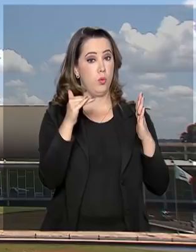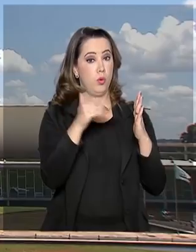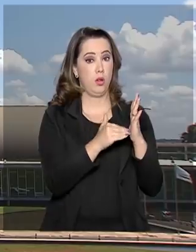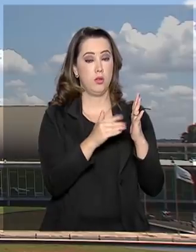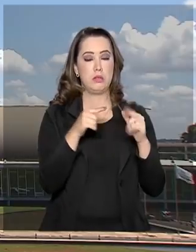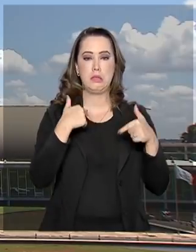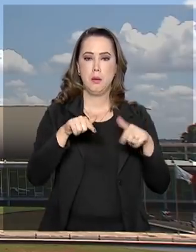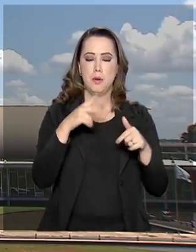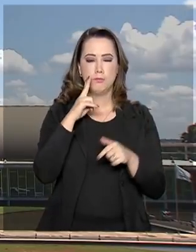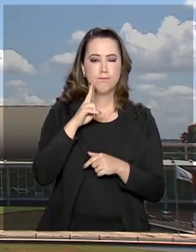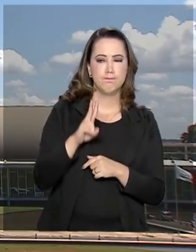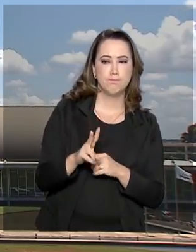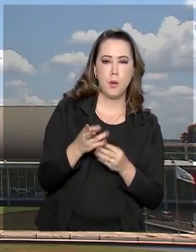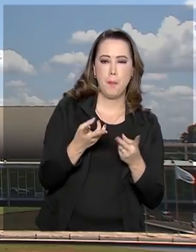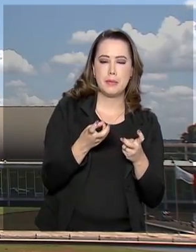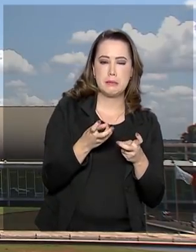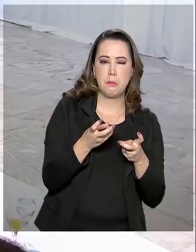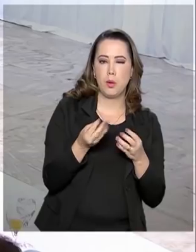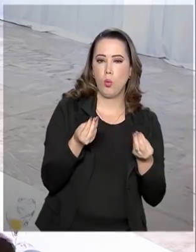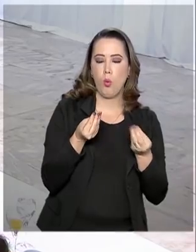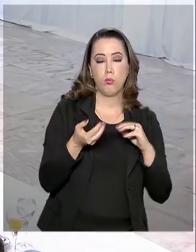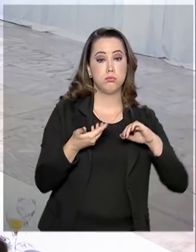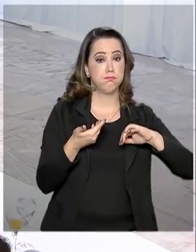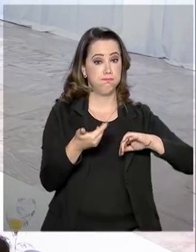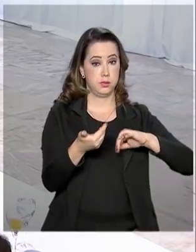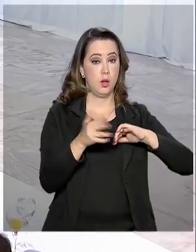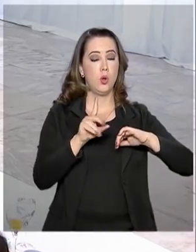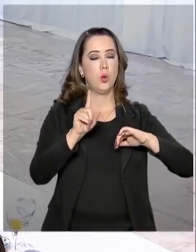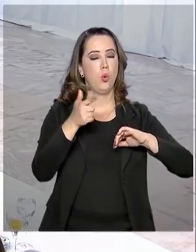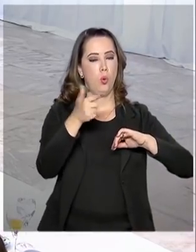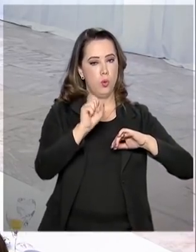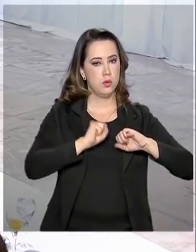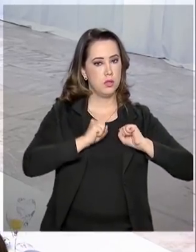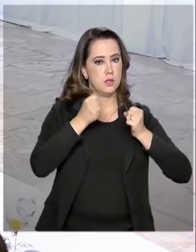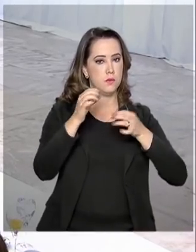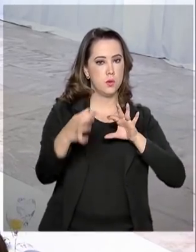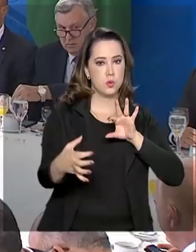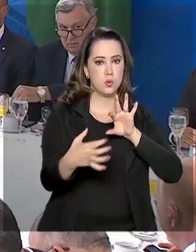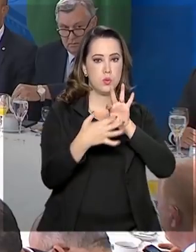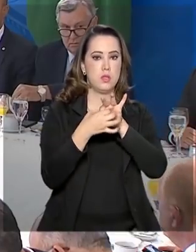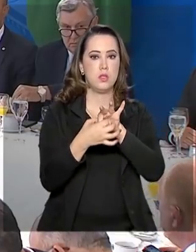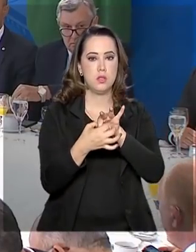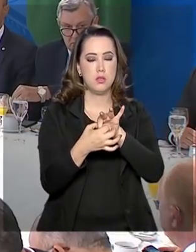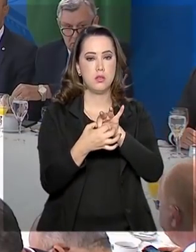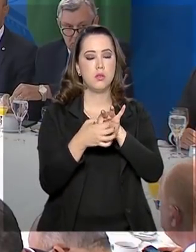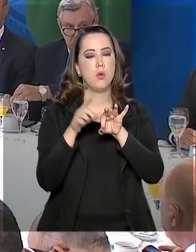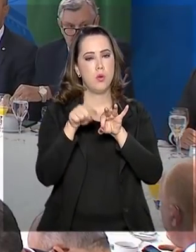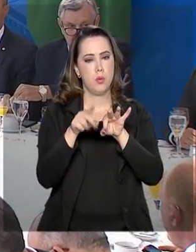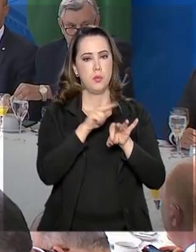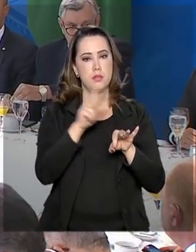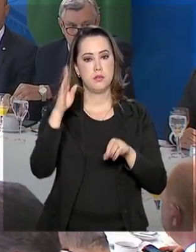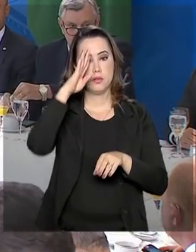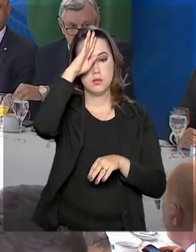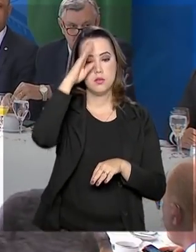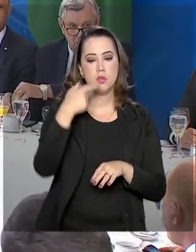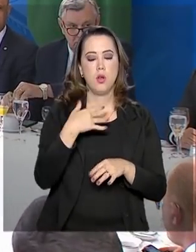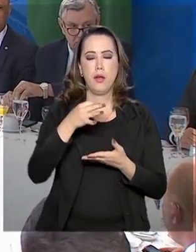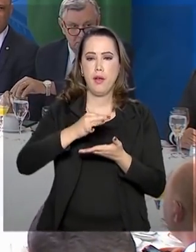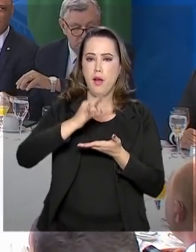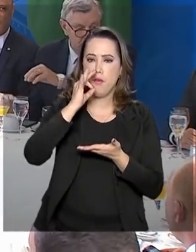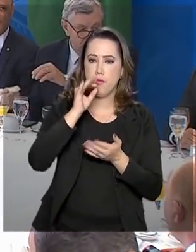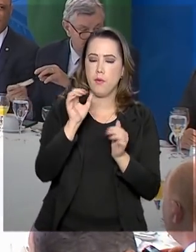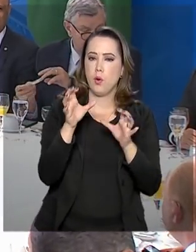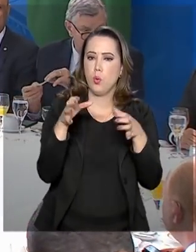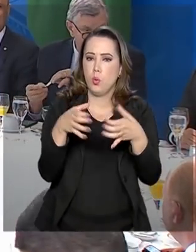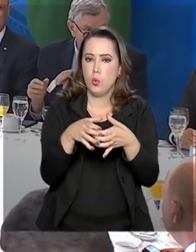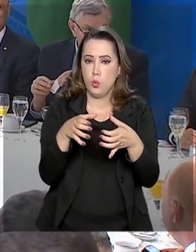trabalhando de olho no Congresso Nacional. Em mais um esforço de aproximação com o Parlamento, o presidente Jair Bolsonaro tomou café da manhã com